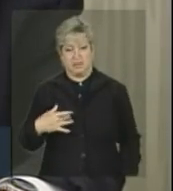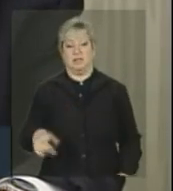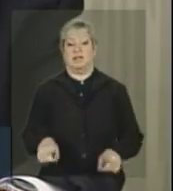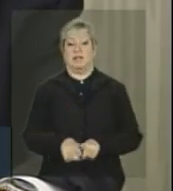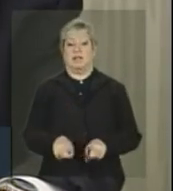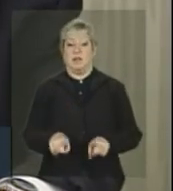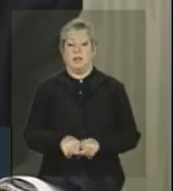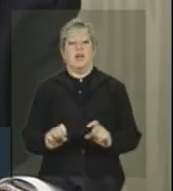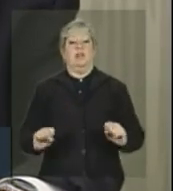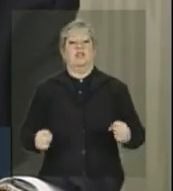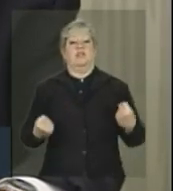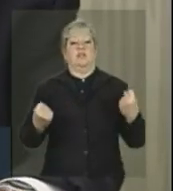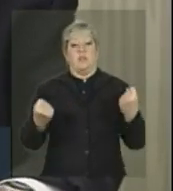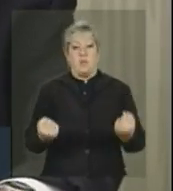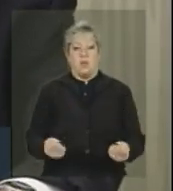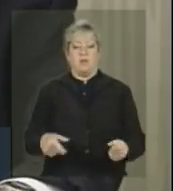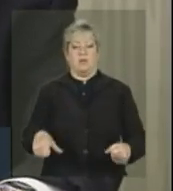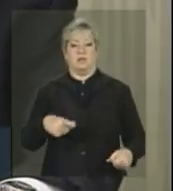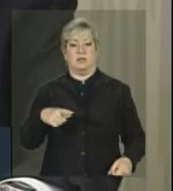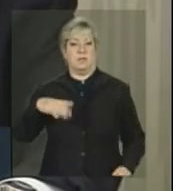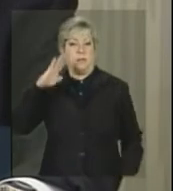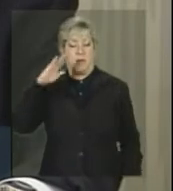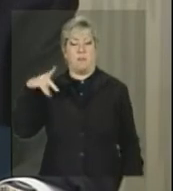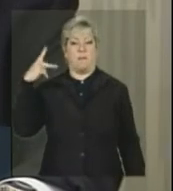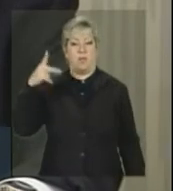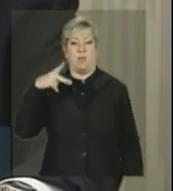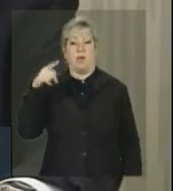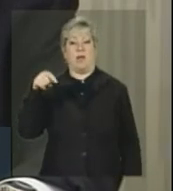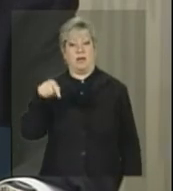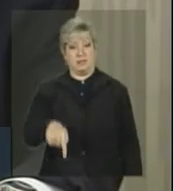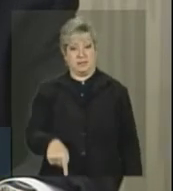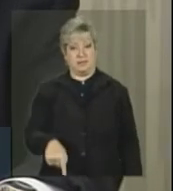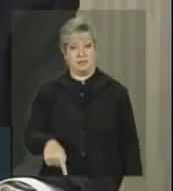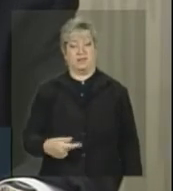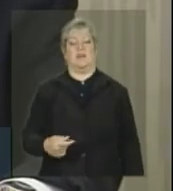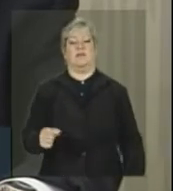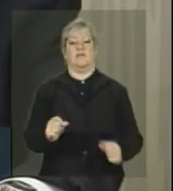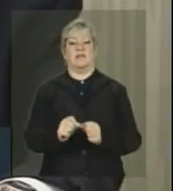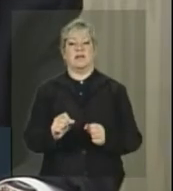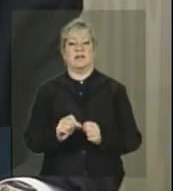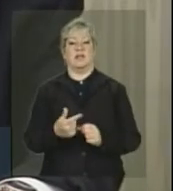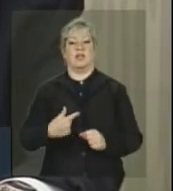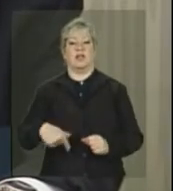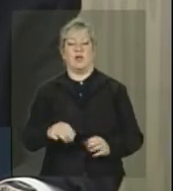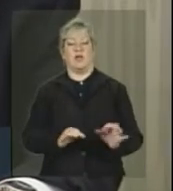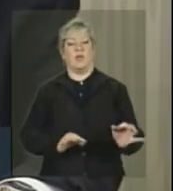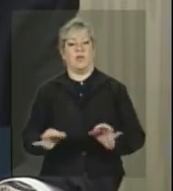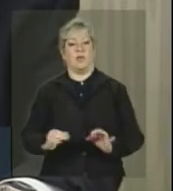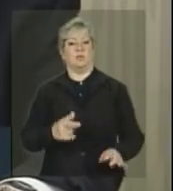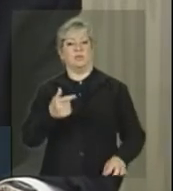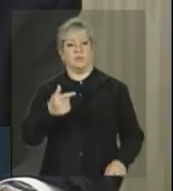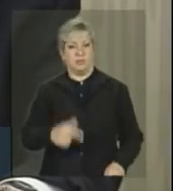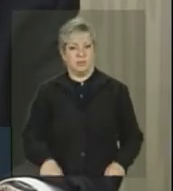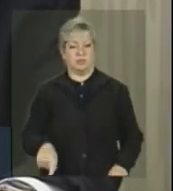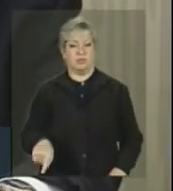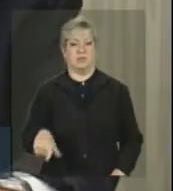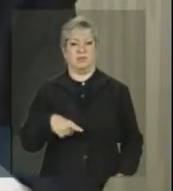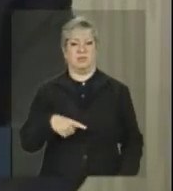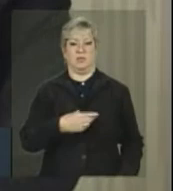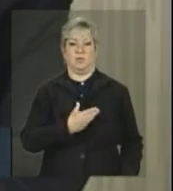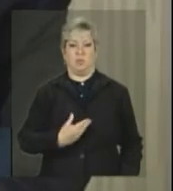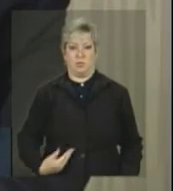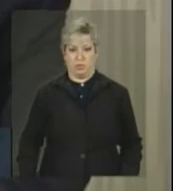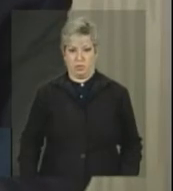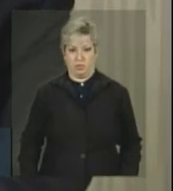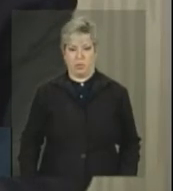prioridade política, essa prioridade política tem feito com que nós reorganizamos, estamos reorganizando o Estado, a forma como